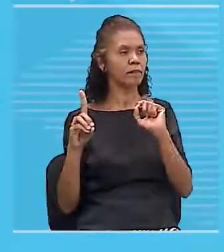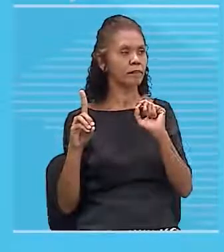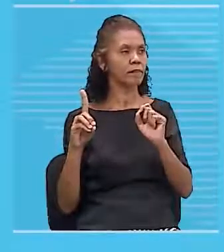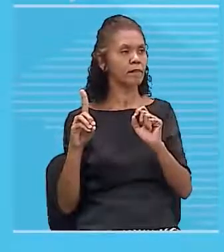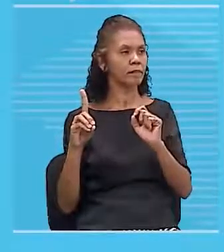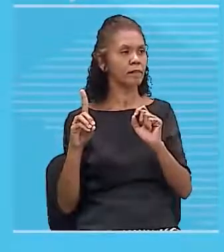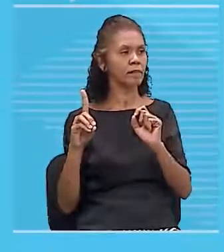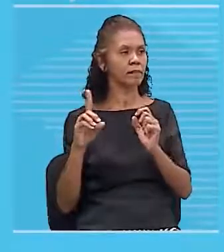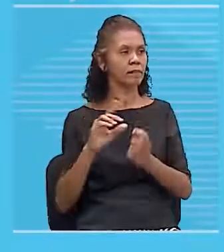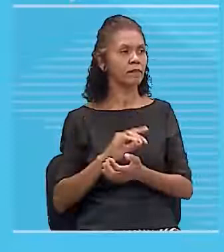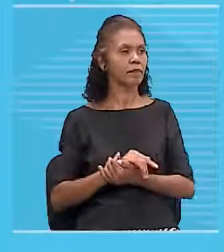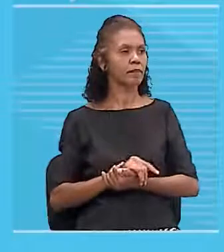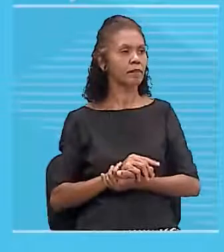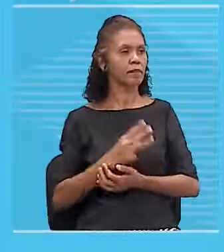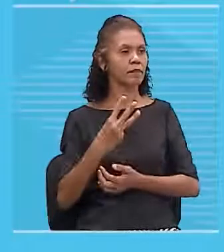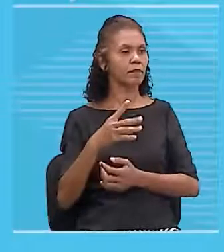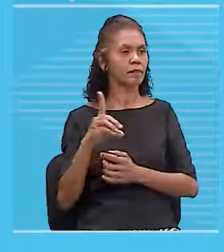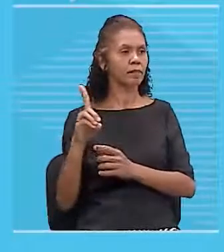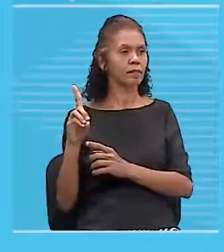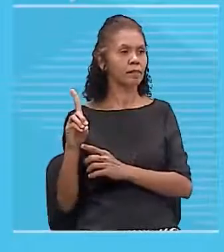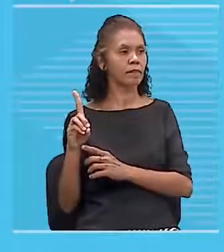as grandezas 3D,